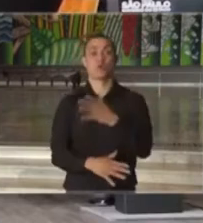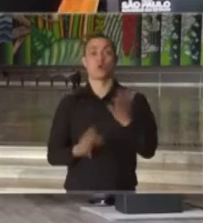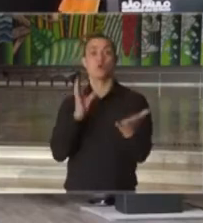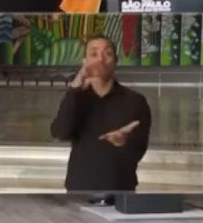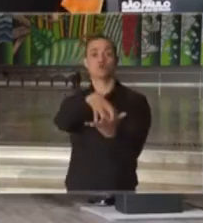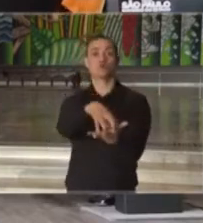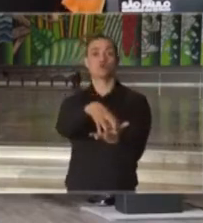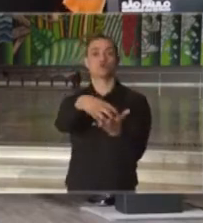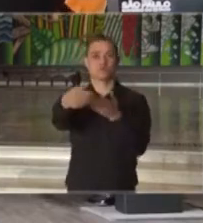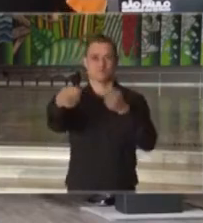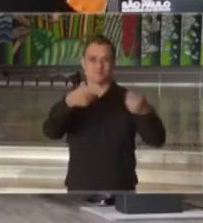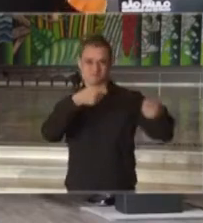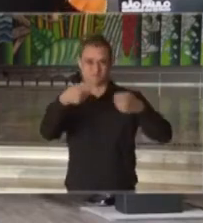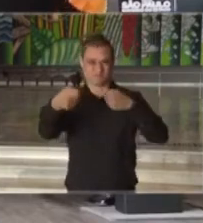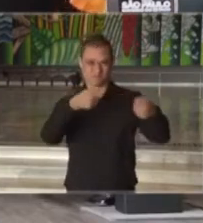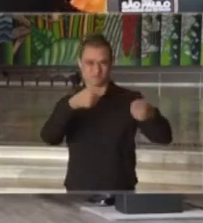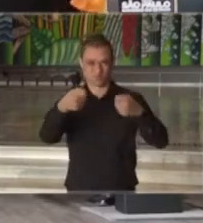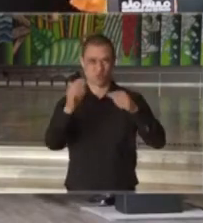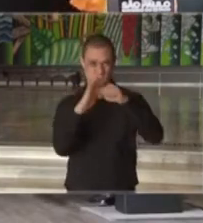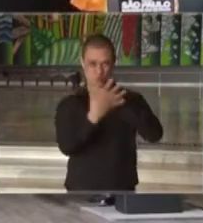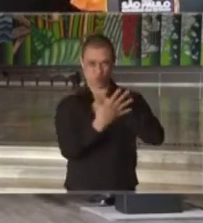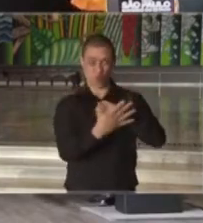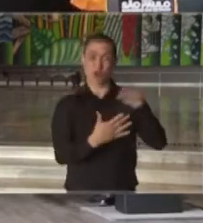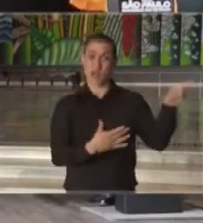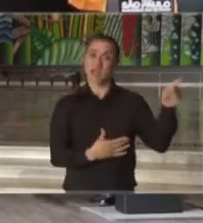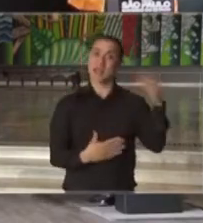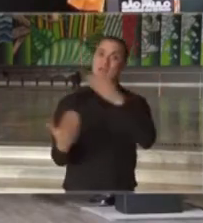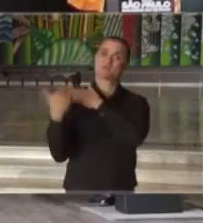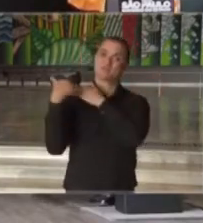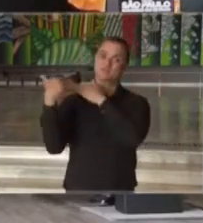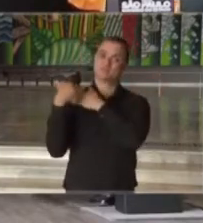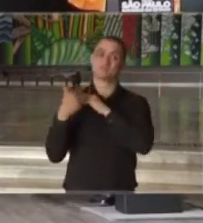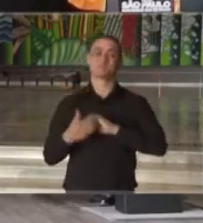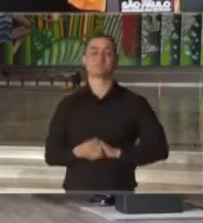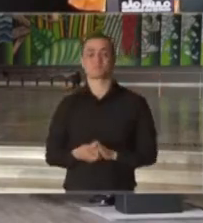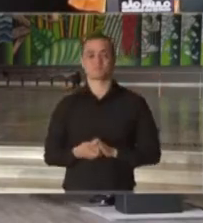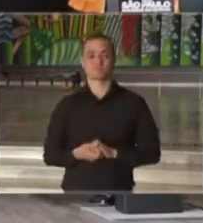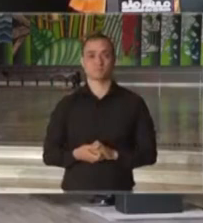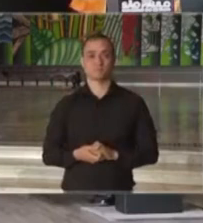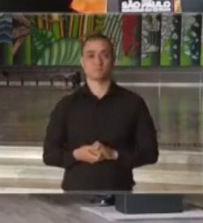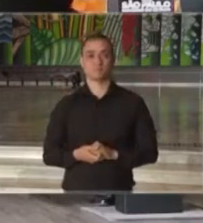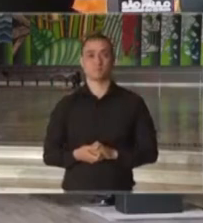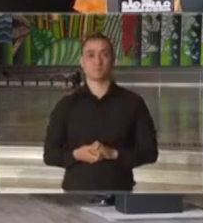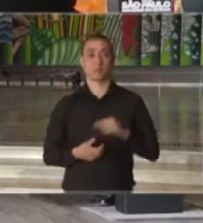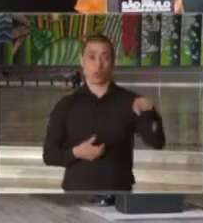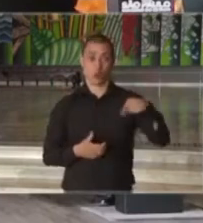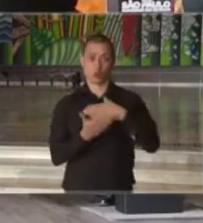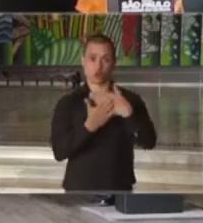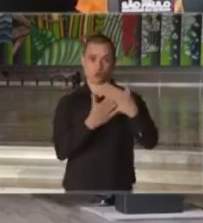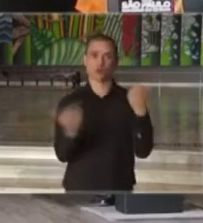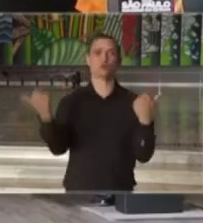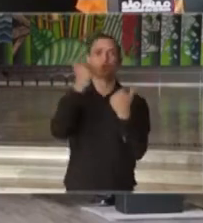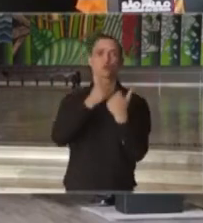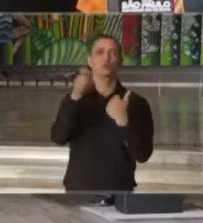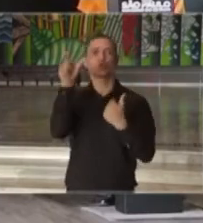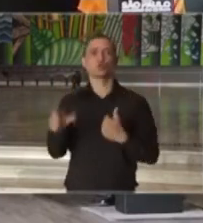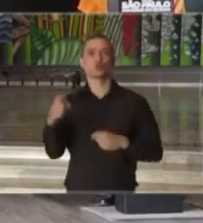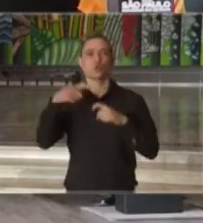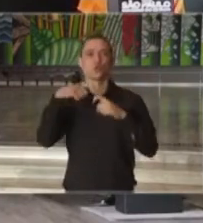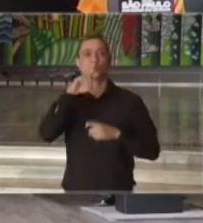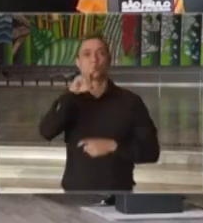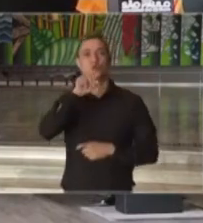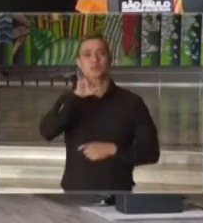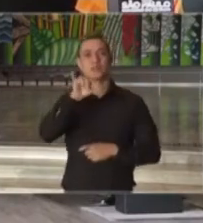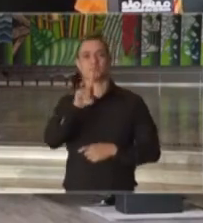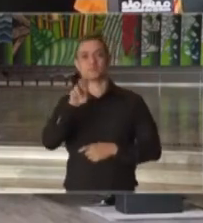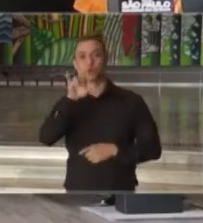coordenadora do Centro de Contingência do Covid-19, em substituição ao doutor Davi Uip, que está